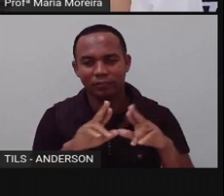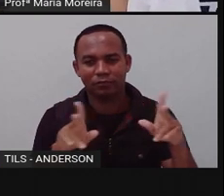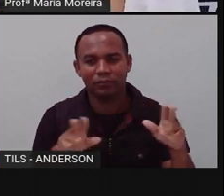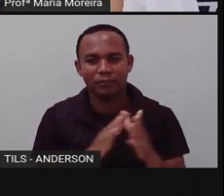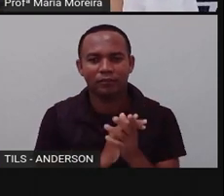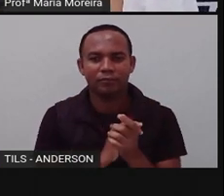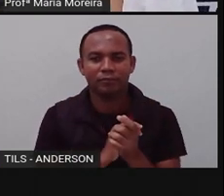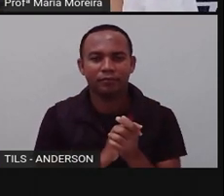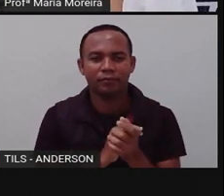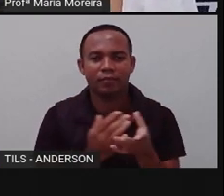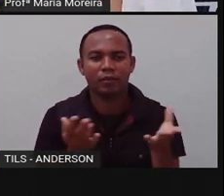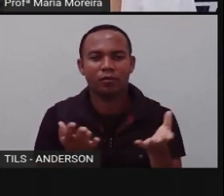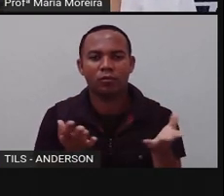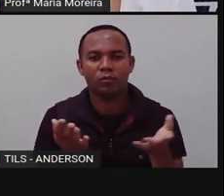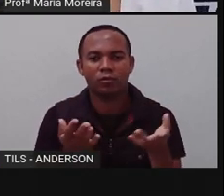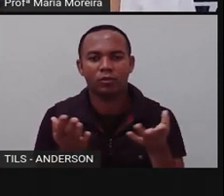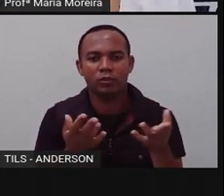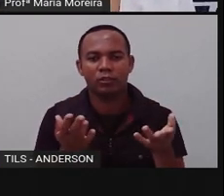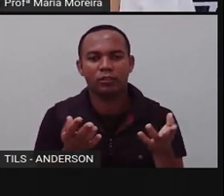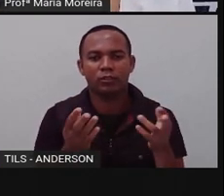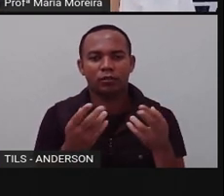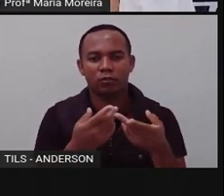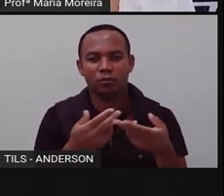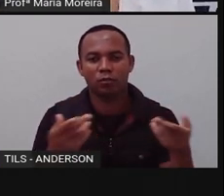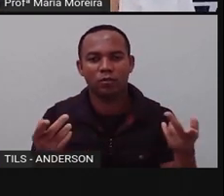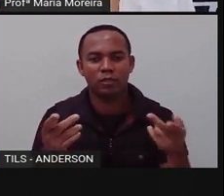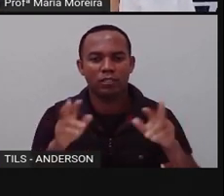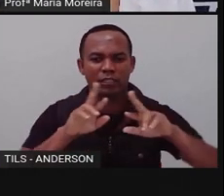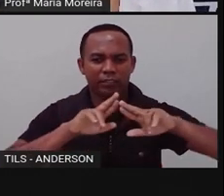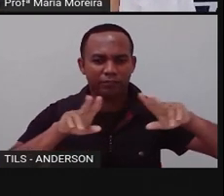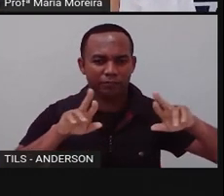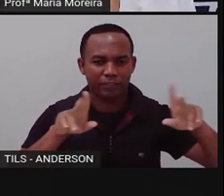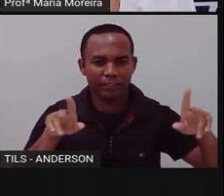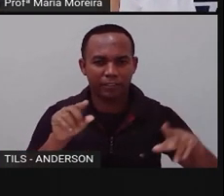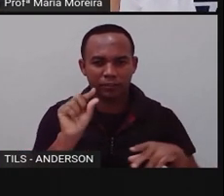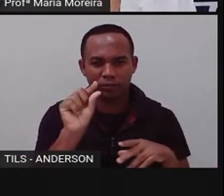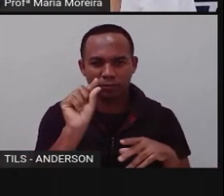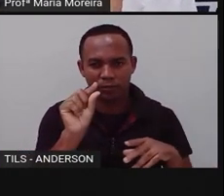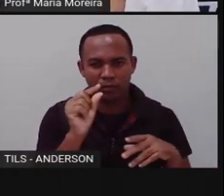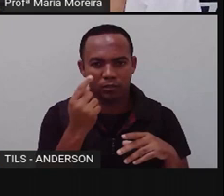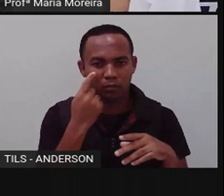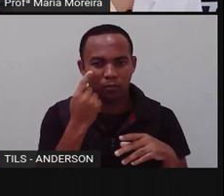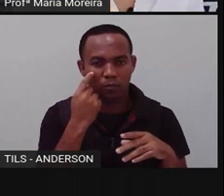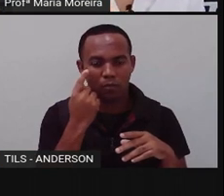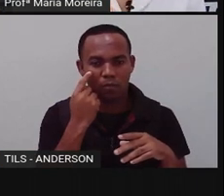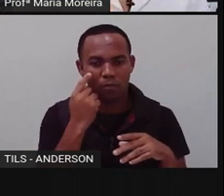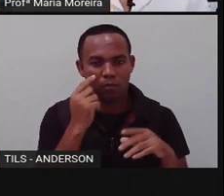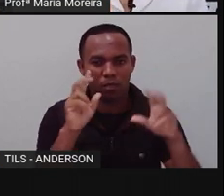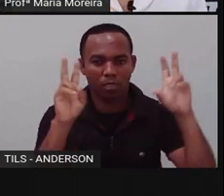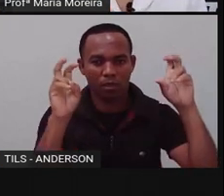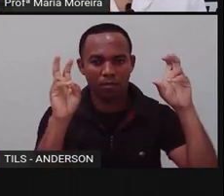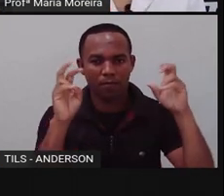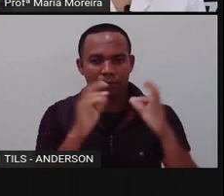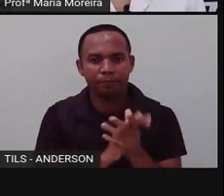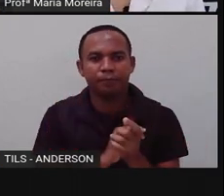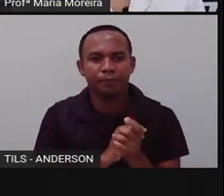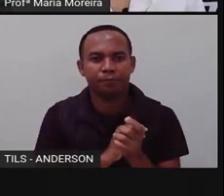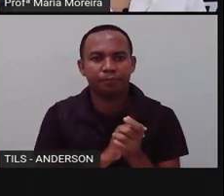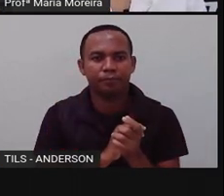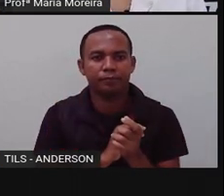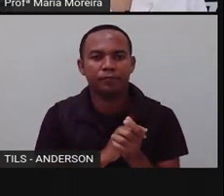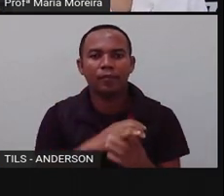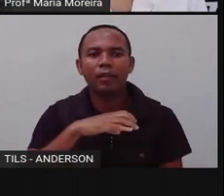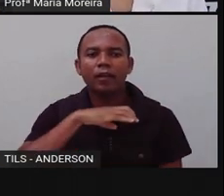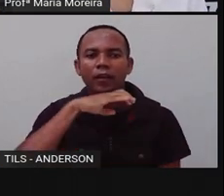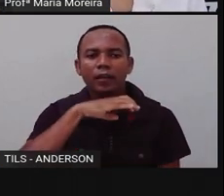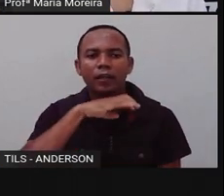E aí a vai falar hoje sobre coisas um pouco diferentinhas em outros conteúdos. Vamos lá! Os